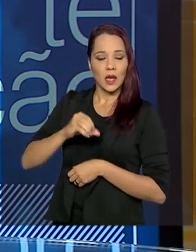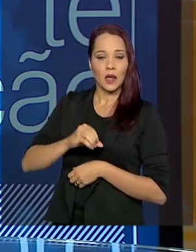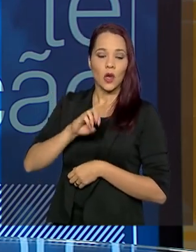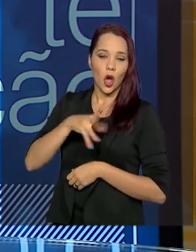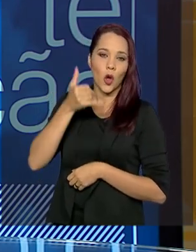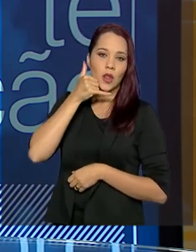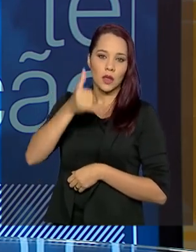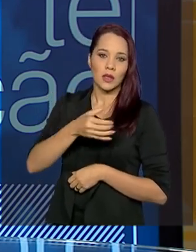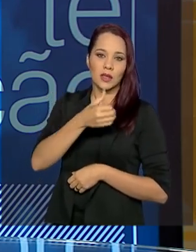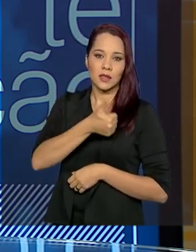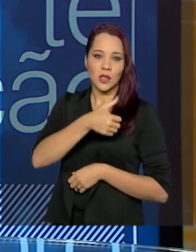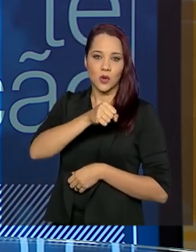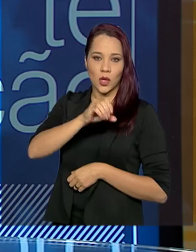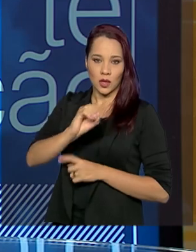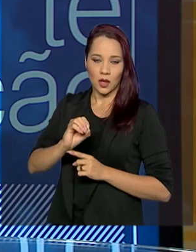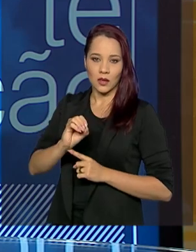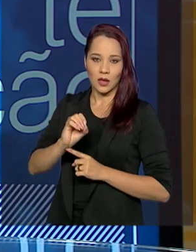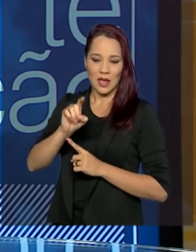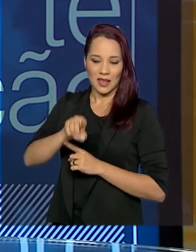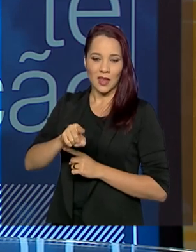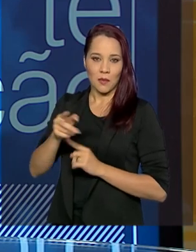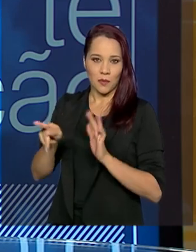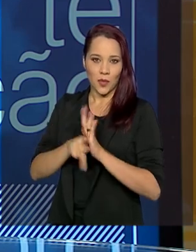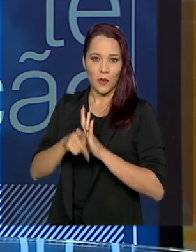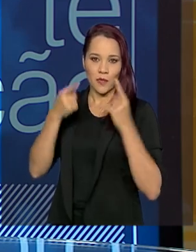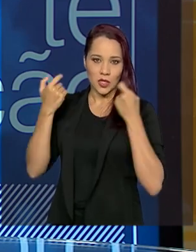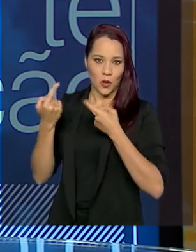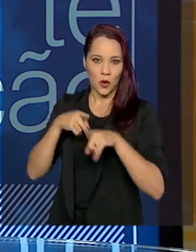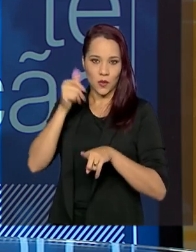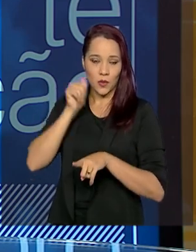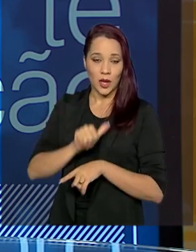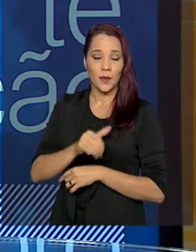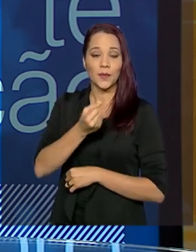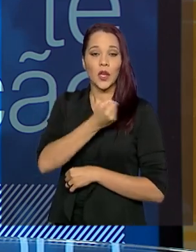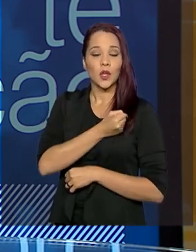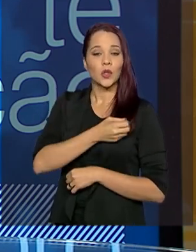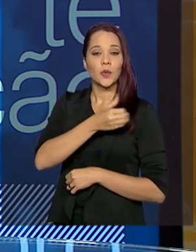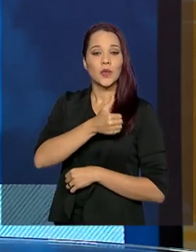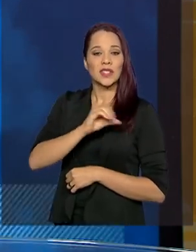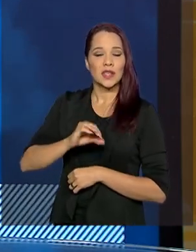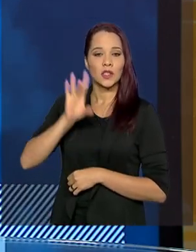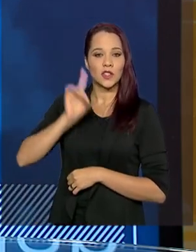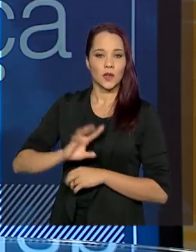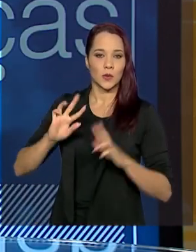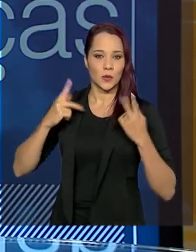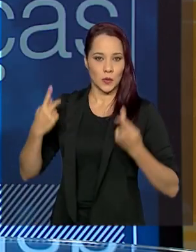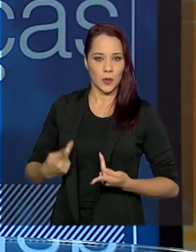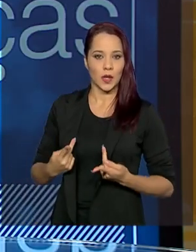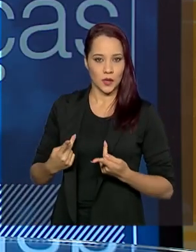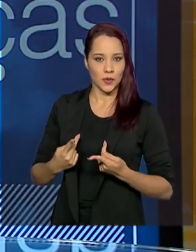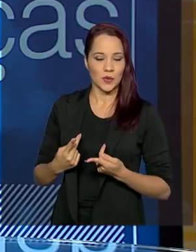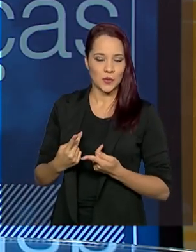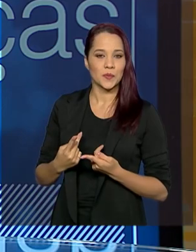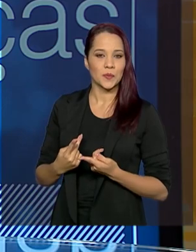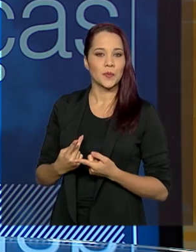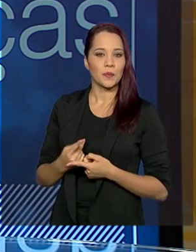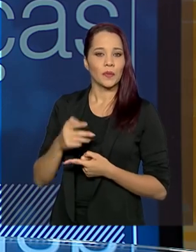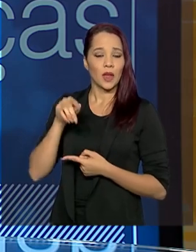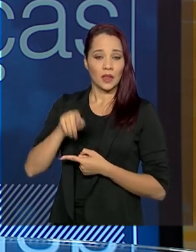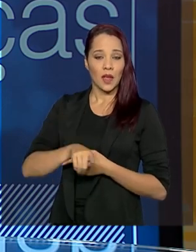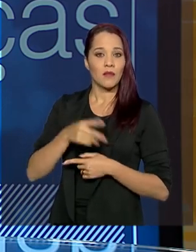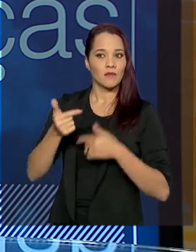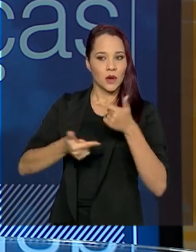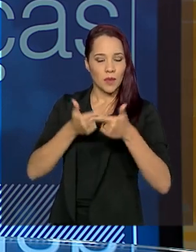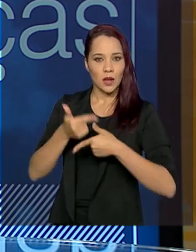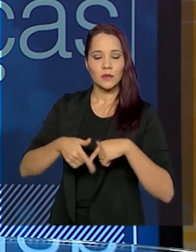LIG-180, violências contra a mulher e o DISC-100, o nosso Direitos Humanos, nossa Ouvidoria Nacional de Direitos Humanos, está